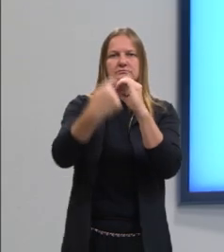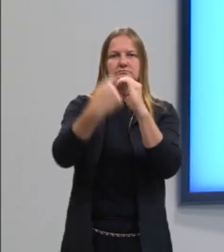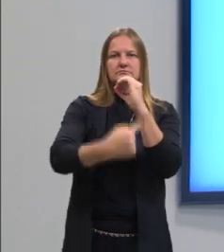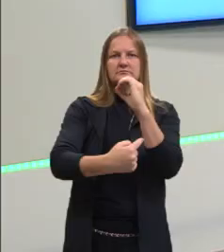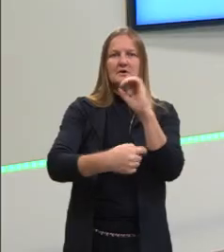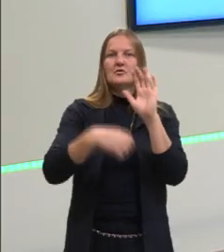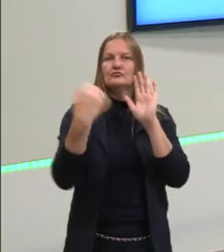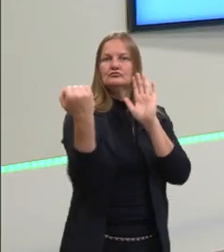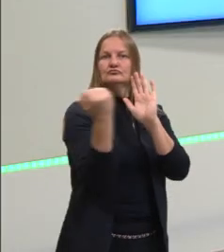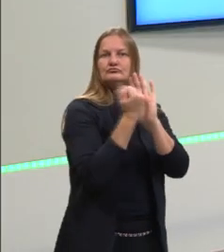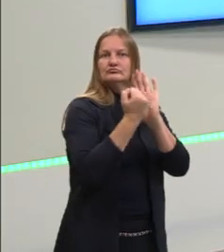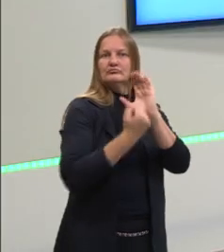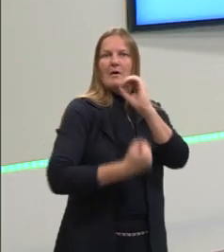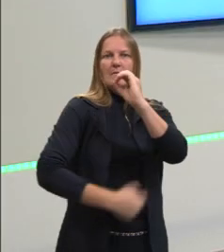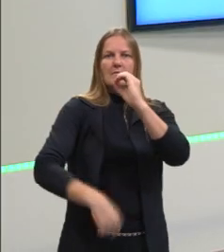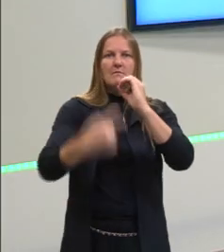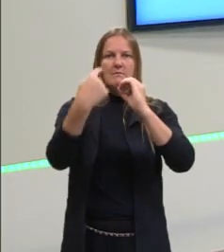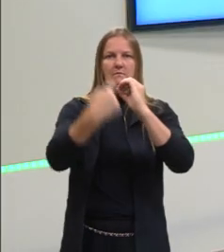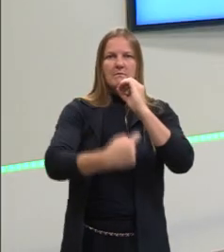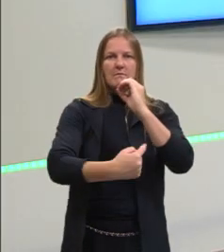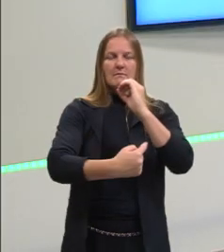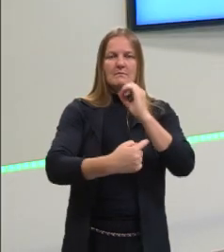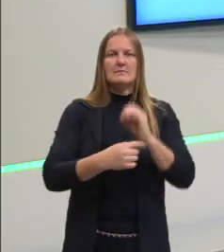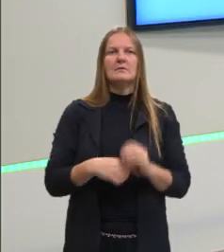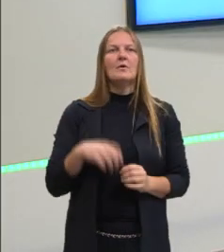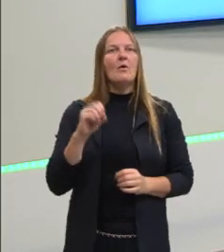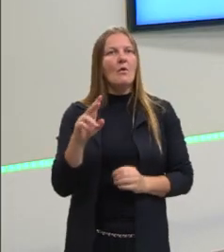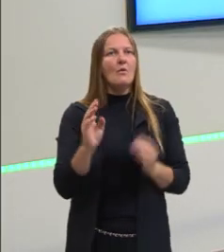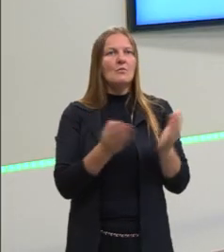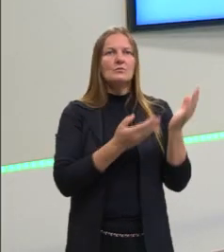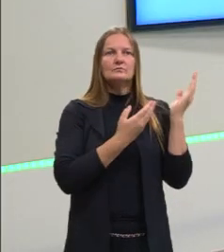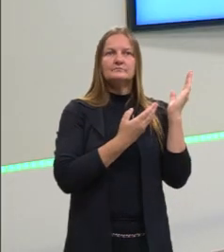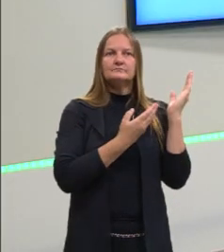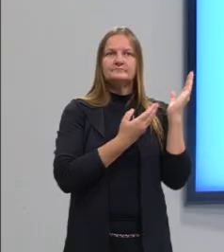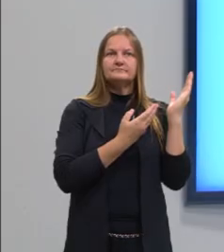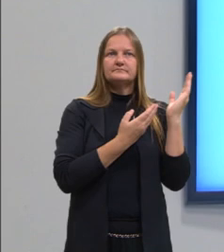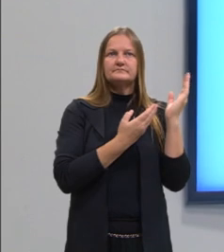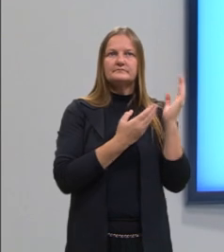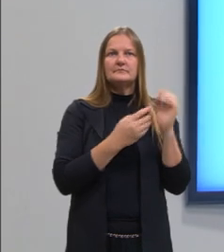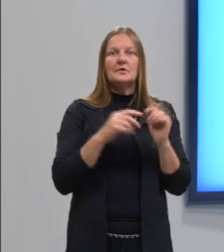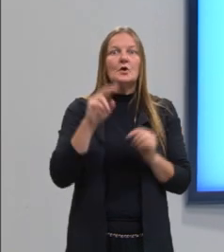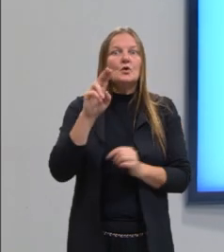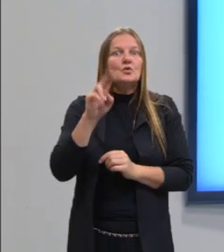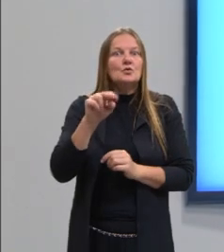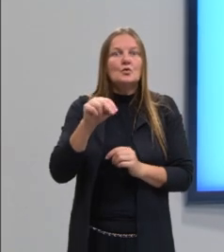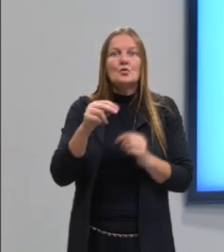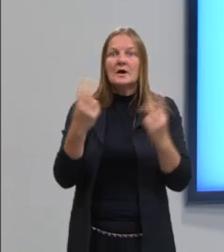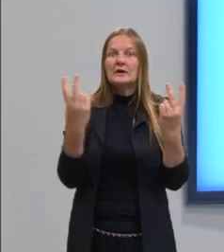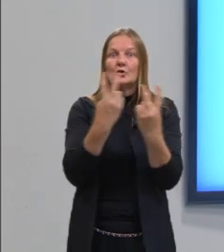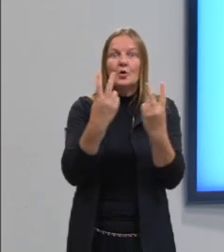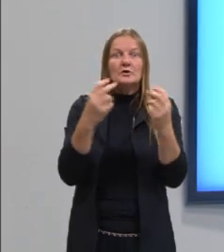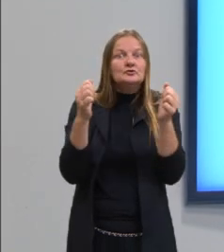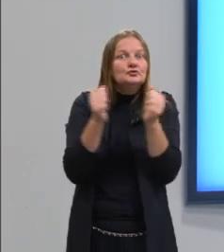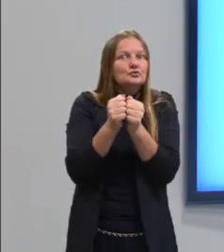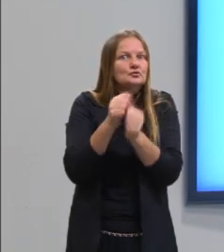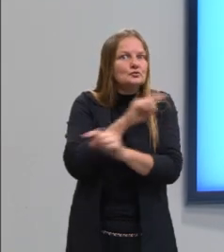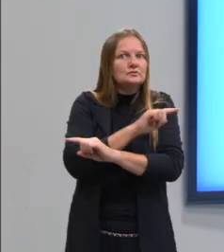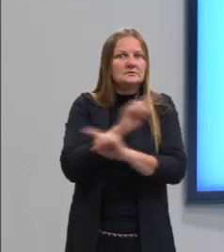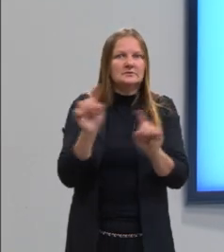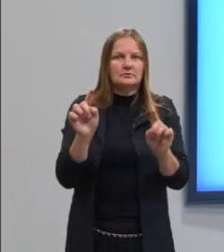definir esse conjunto como conjunto vazio, ou esse, correto? Nunca podemos incluir este,